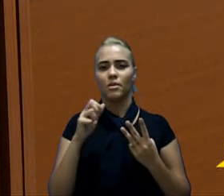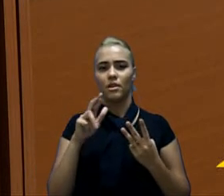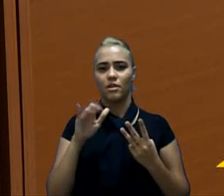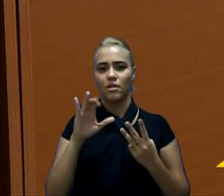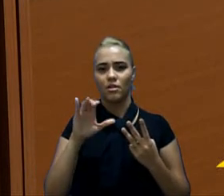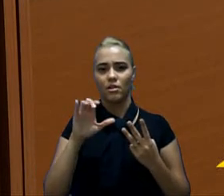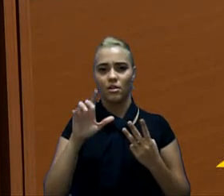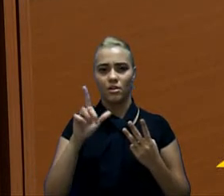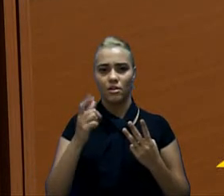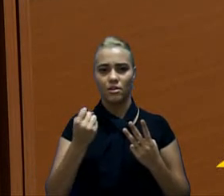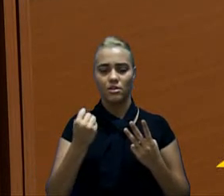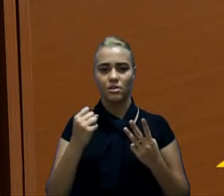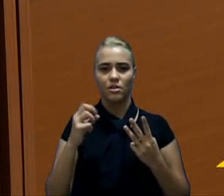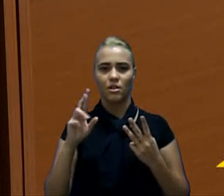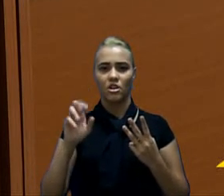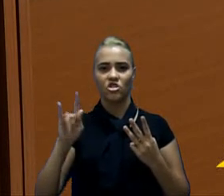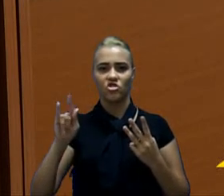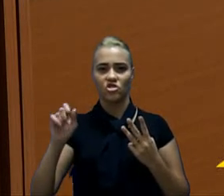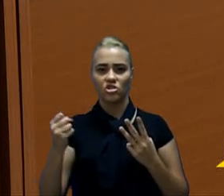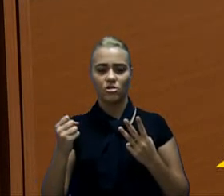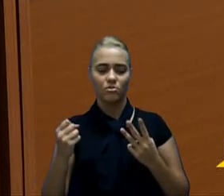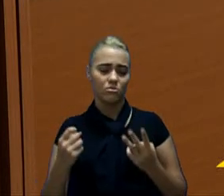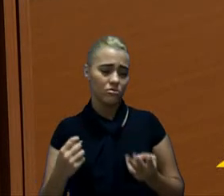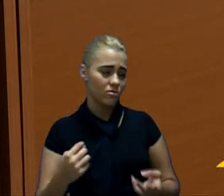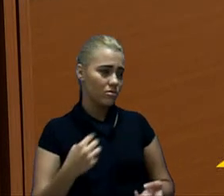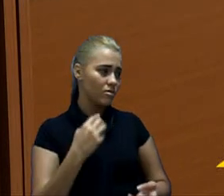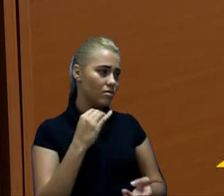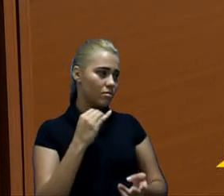Não entendi por que que eu...